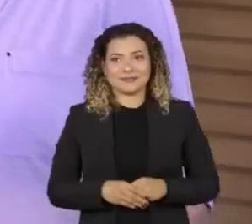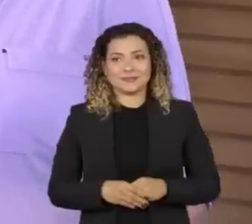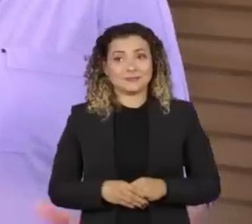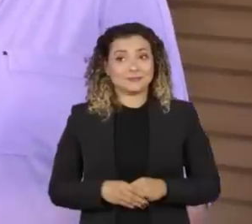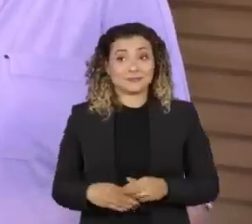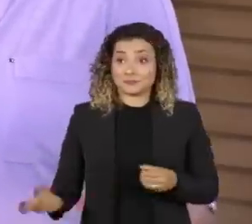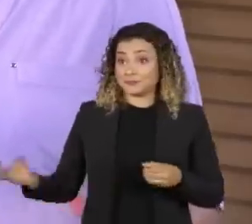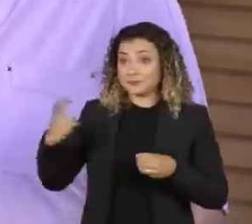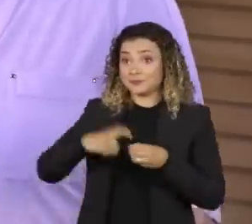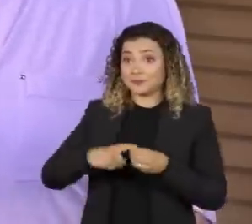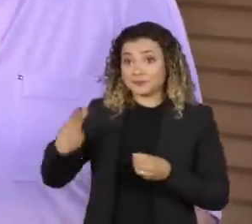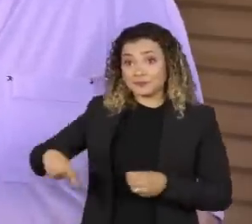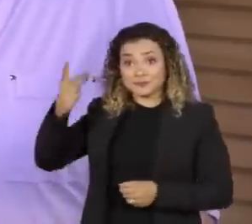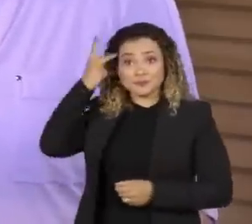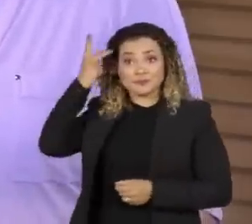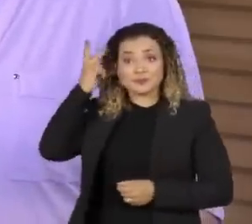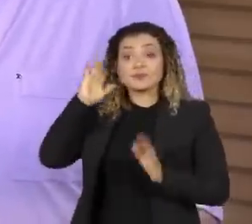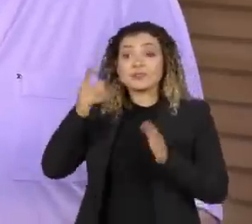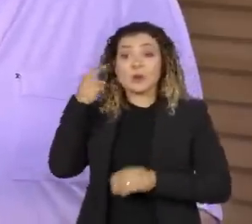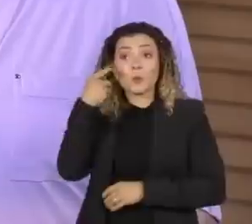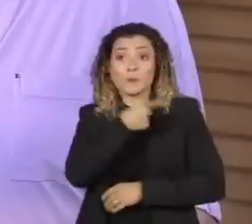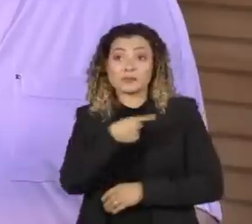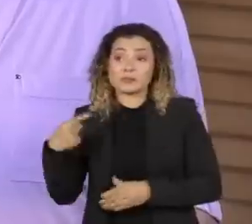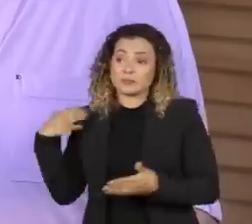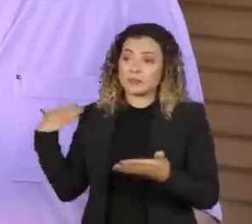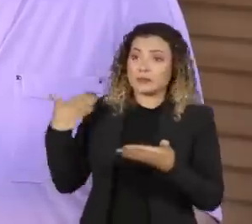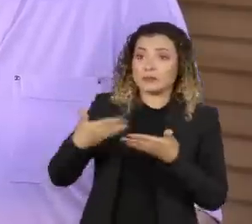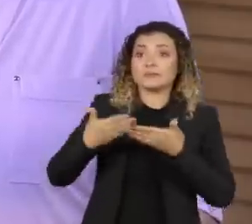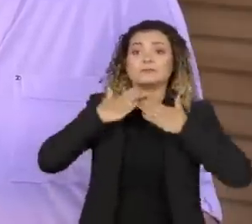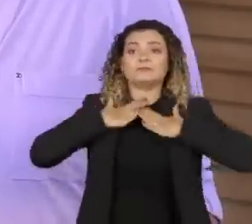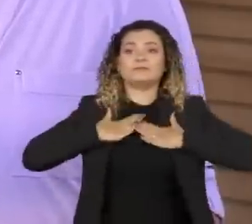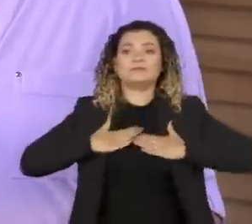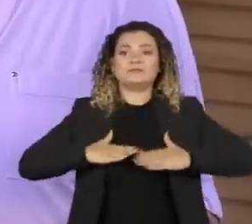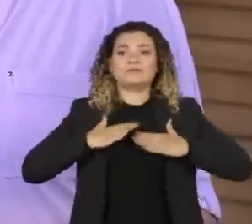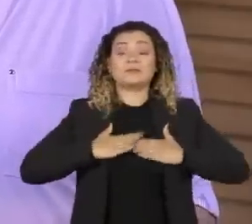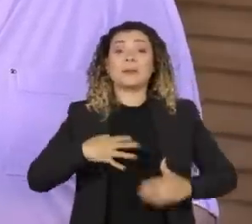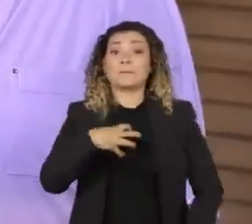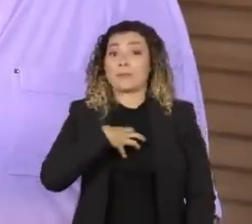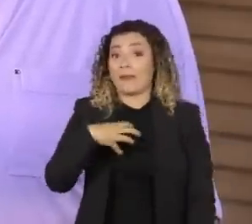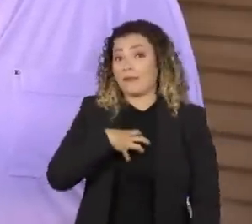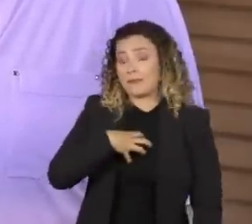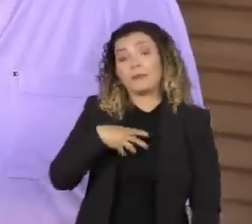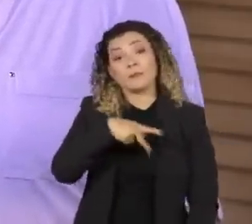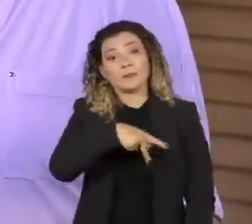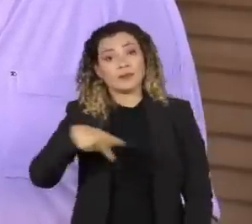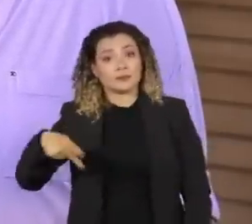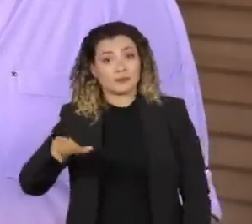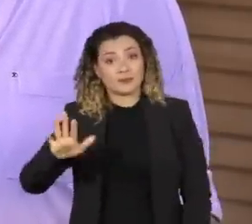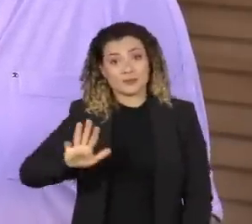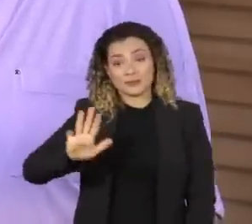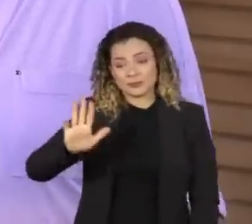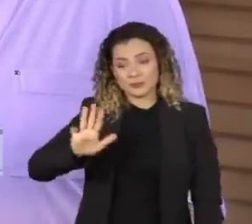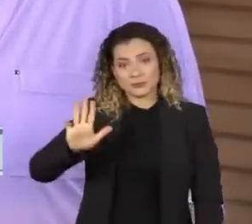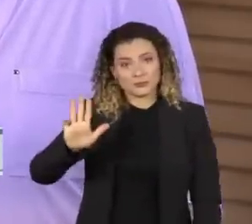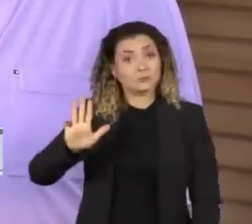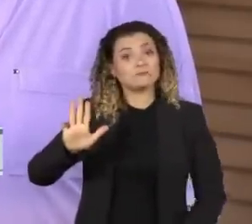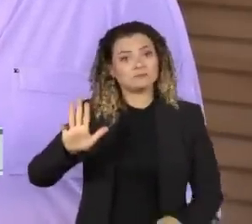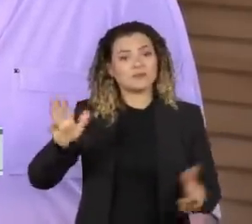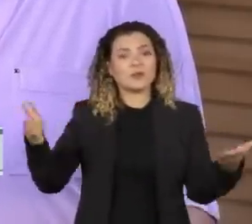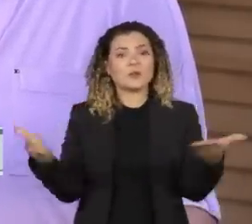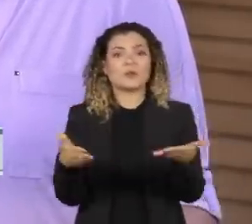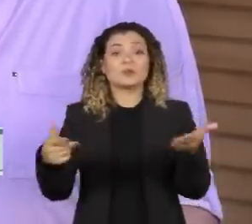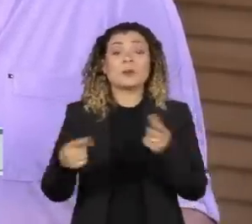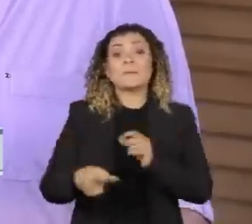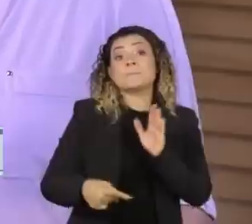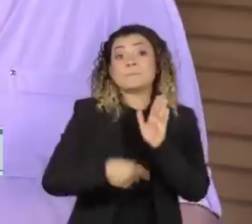De volta a São Paulo, depois de uma semana de descanso na Bahia, o presidente eleito, Luiz Inácio Lula da Silva, fez hoje a